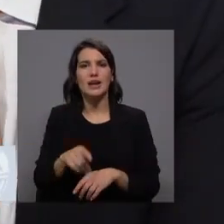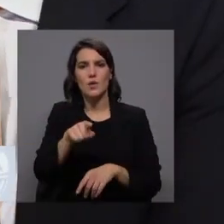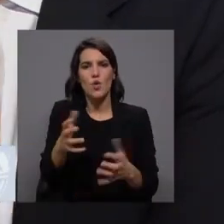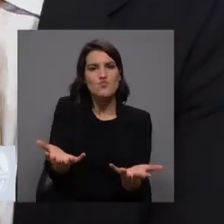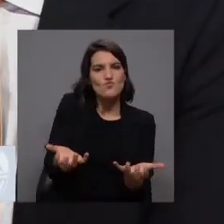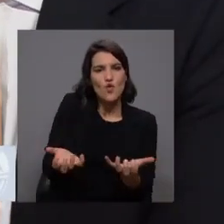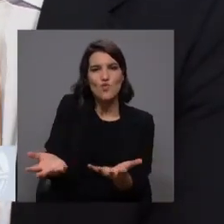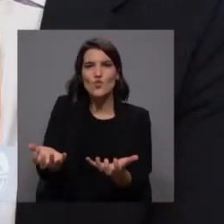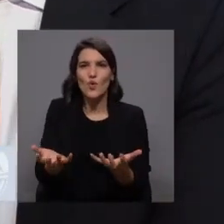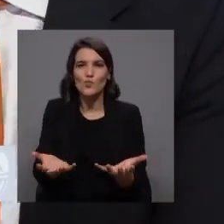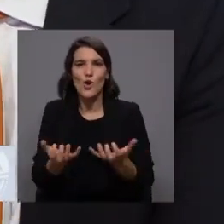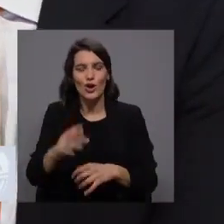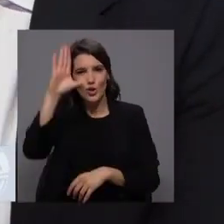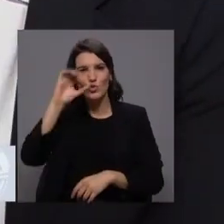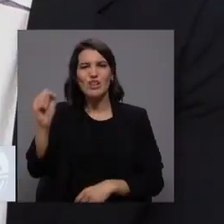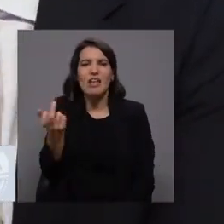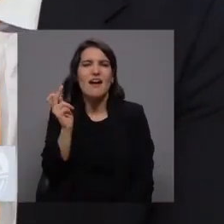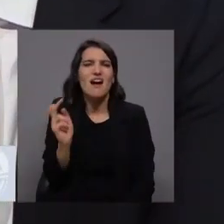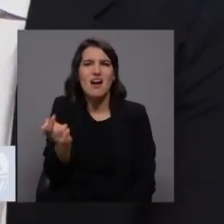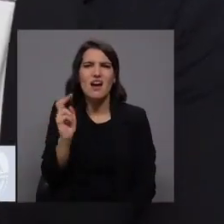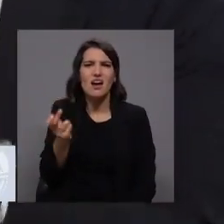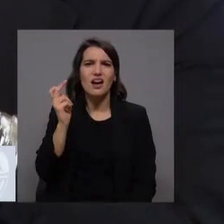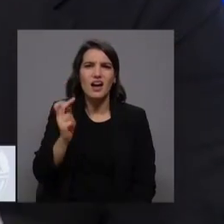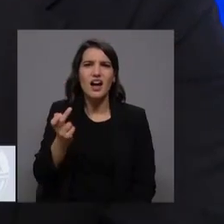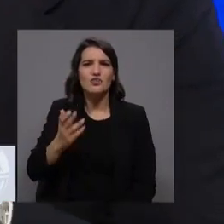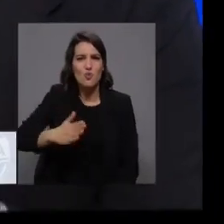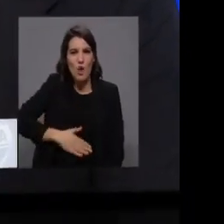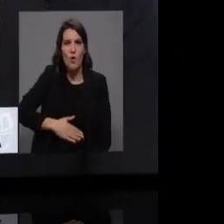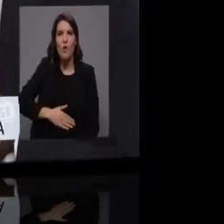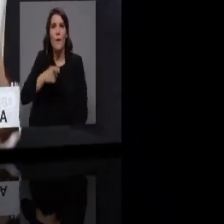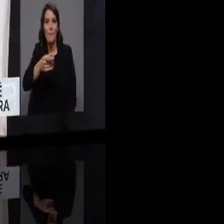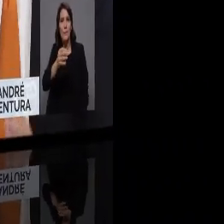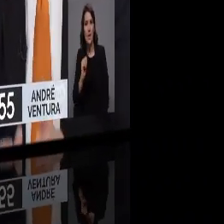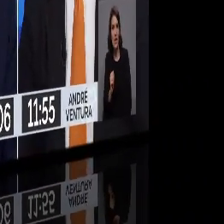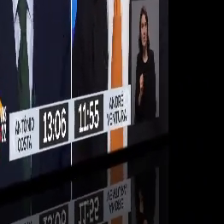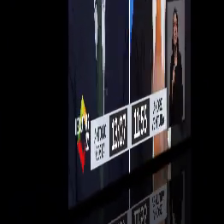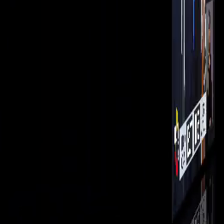gastos instalados no Estado há anos e há décadas que o Partido Socialista tem gerado em Portugal.